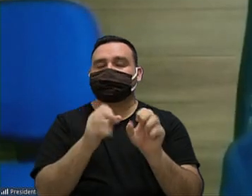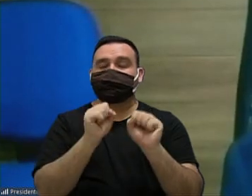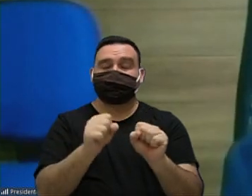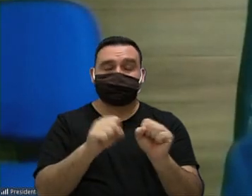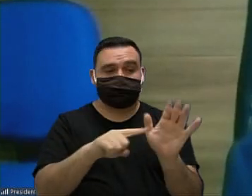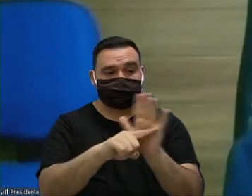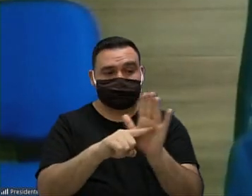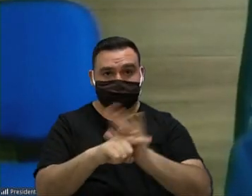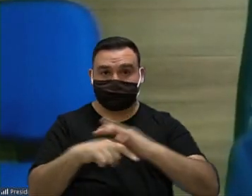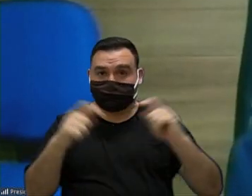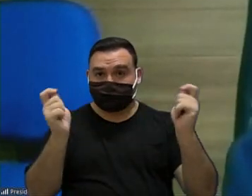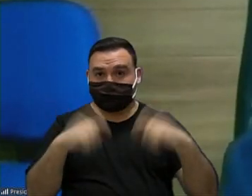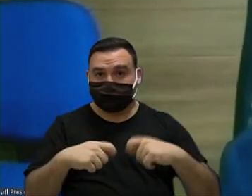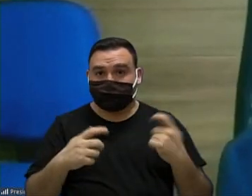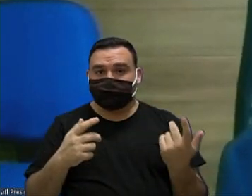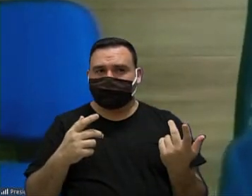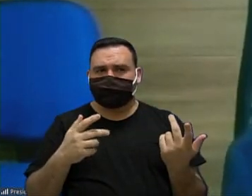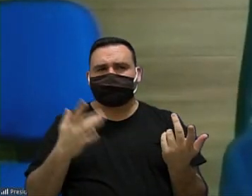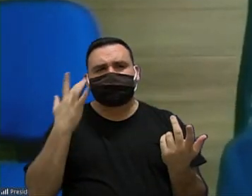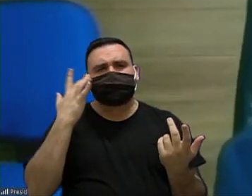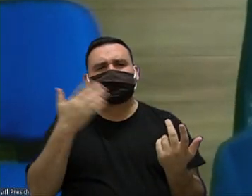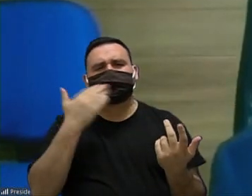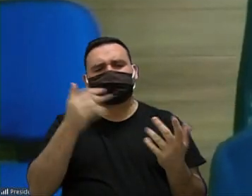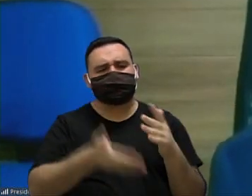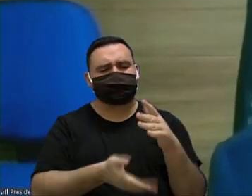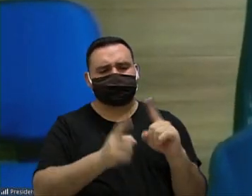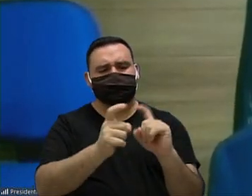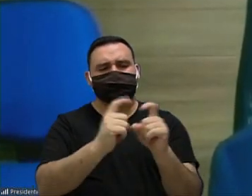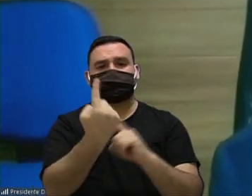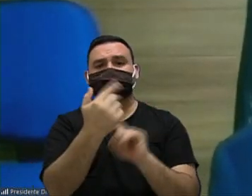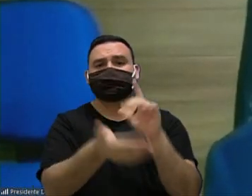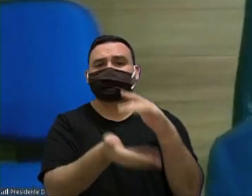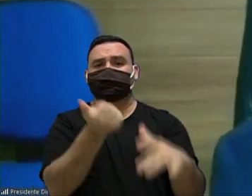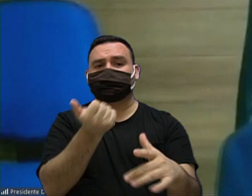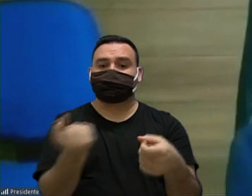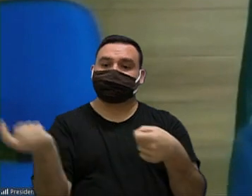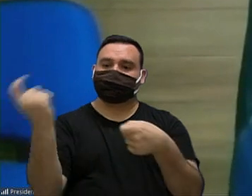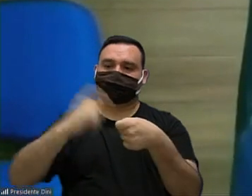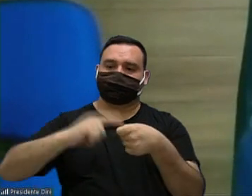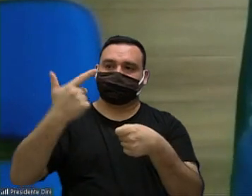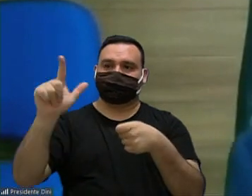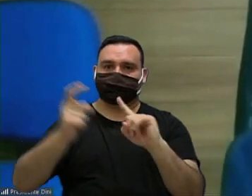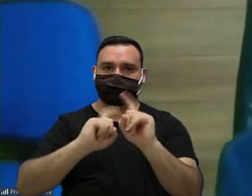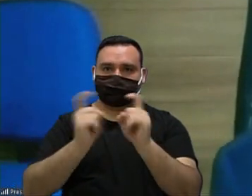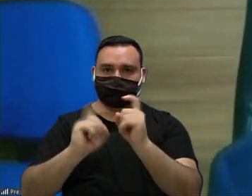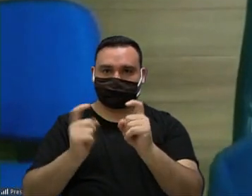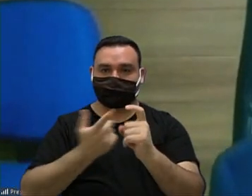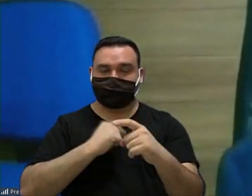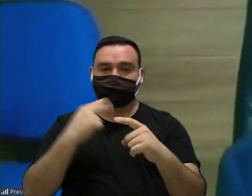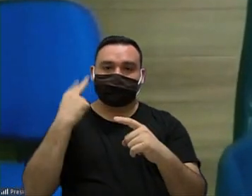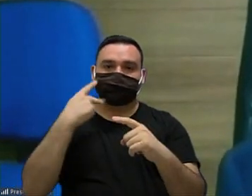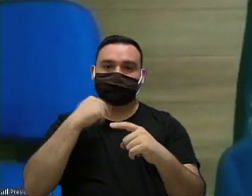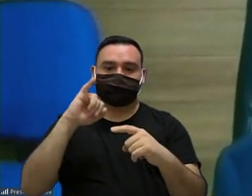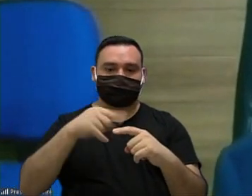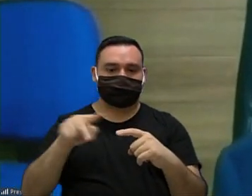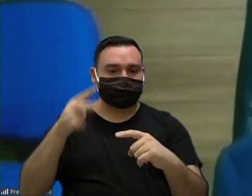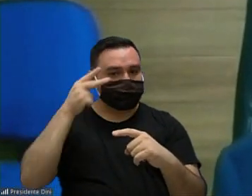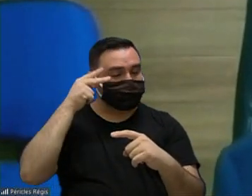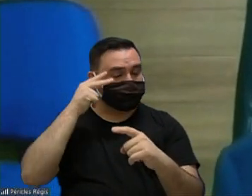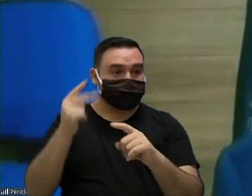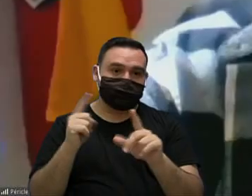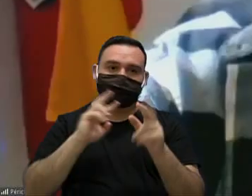levantado o senhor não quer tirar por uma sessão e já volta na próxima com os dados solicitados pelo vereador João Donizete